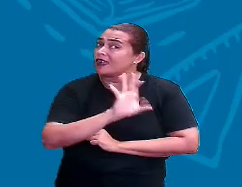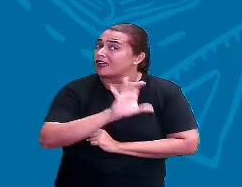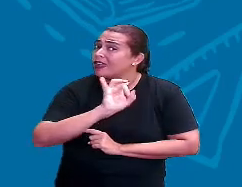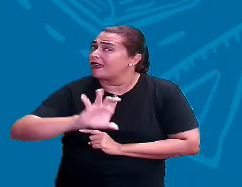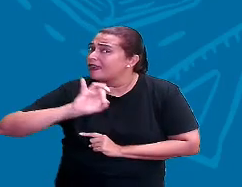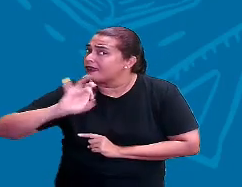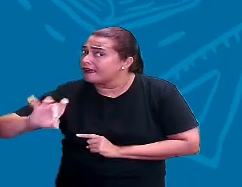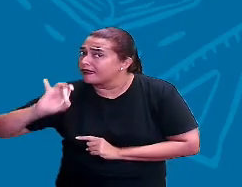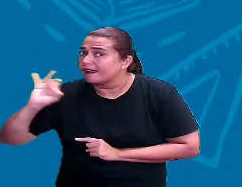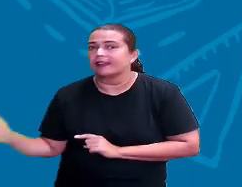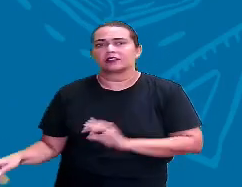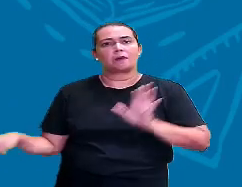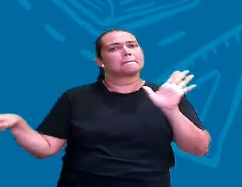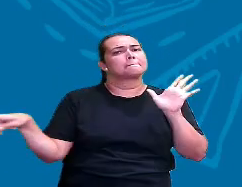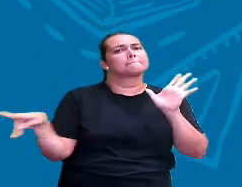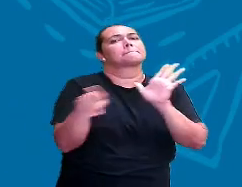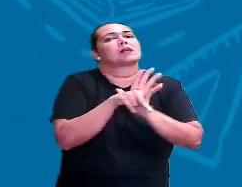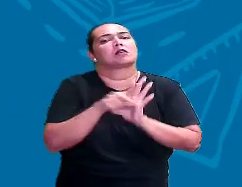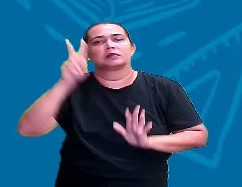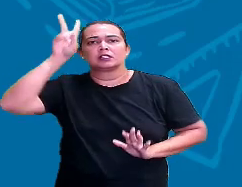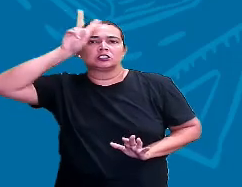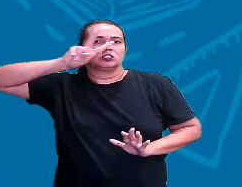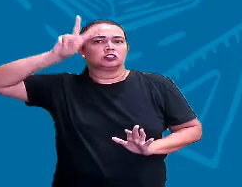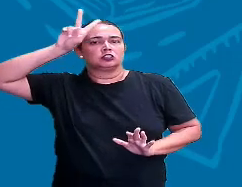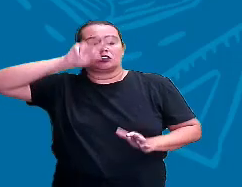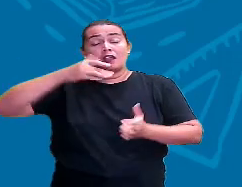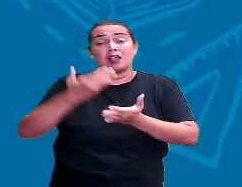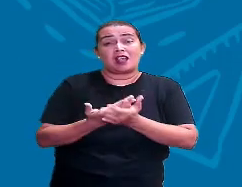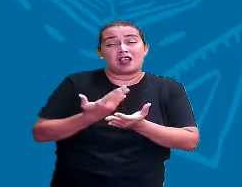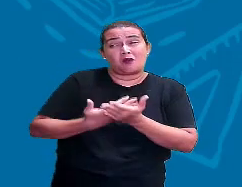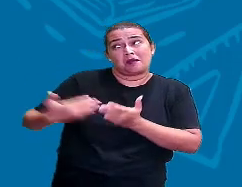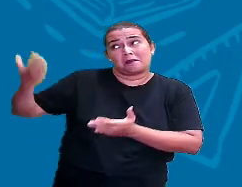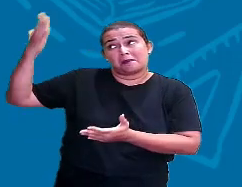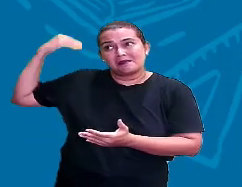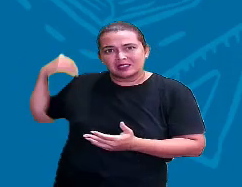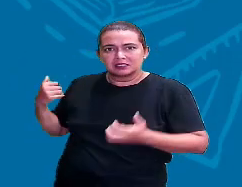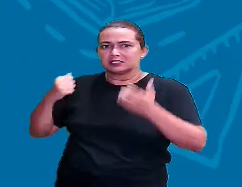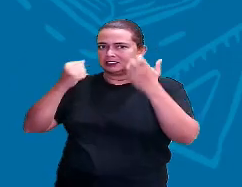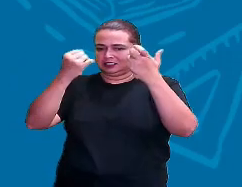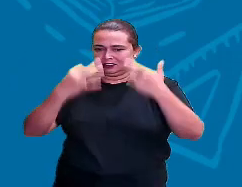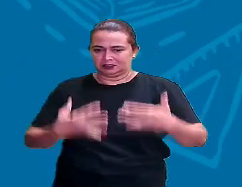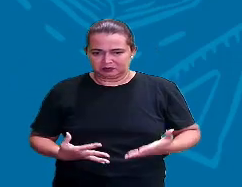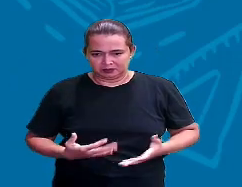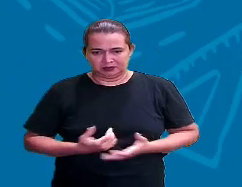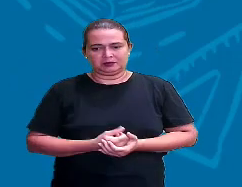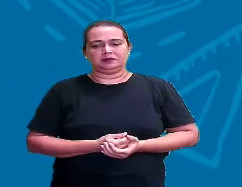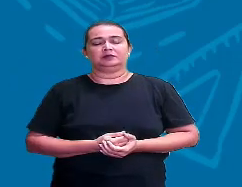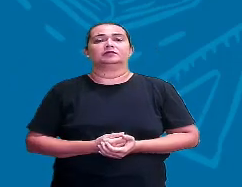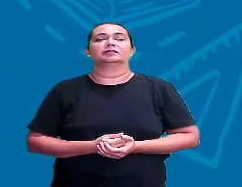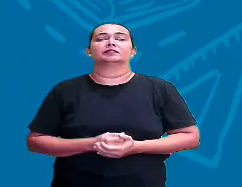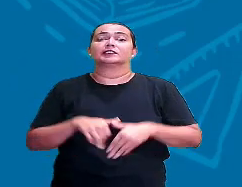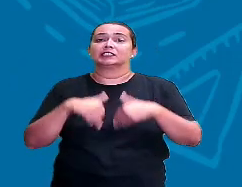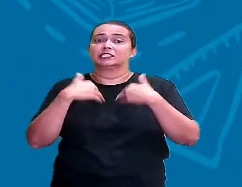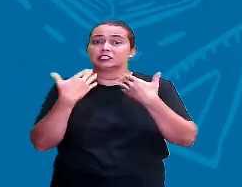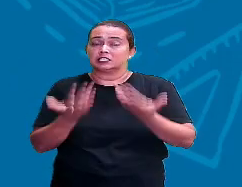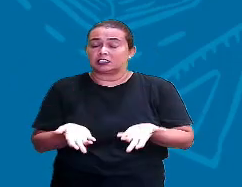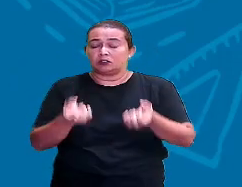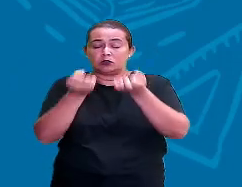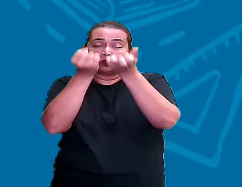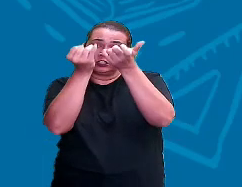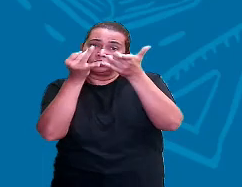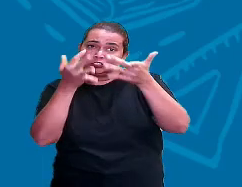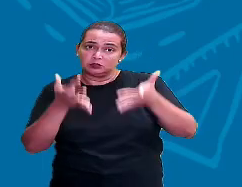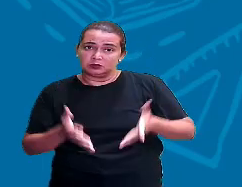história. Que foi a última aula que a gente viu falando sobre isso, tá bem? Então, para falar um pouco sobre a origem,